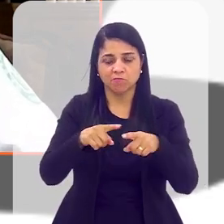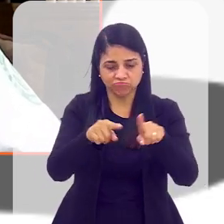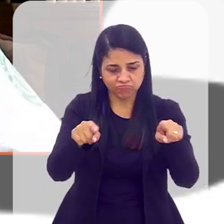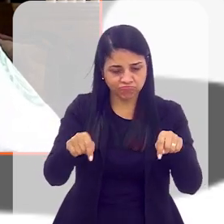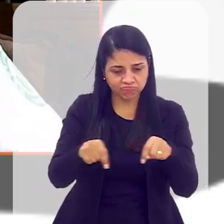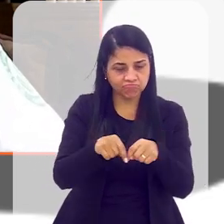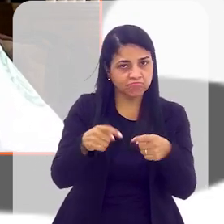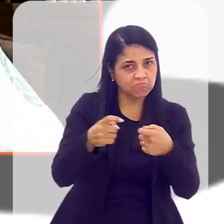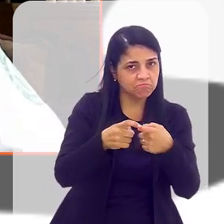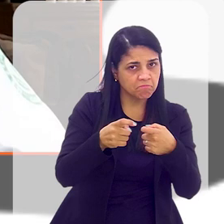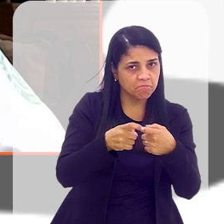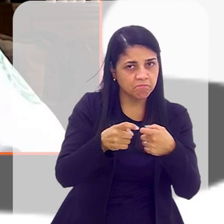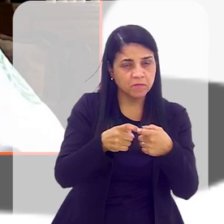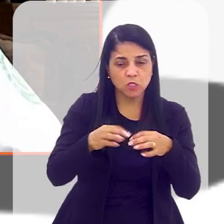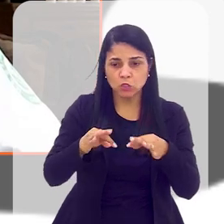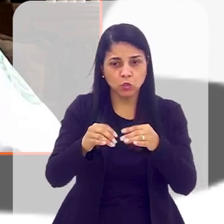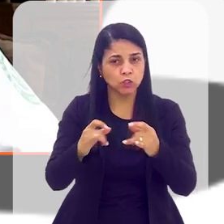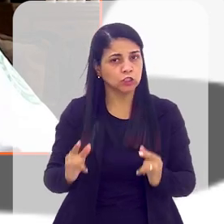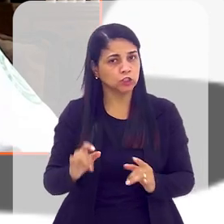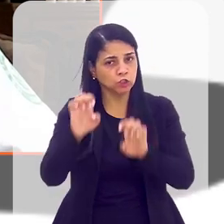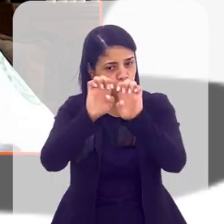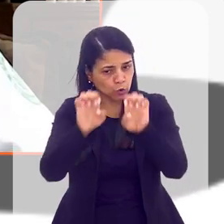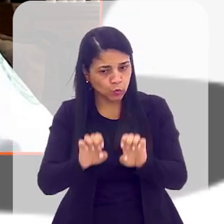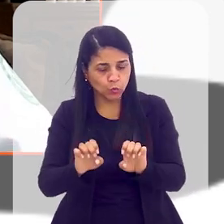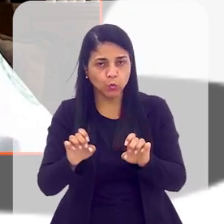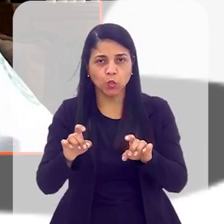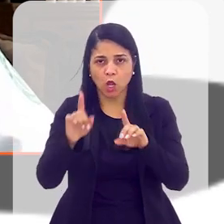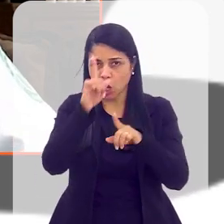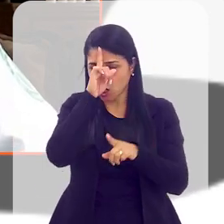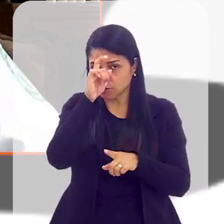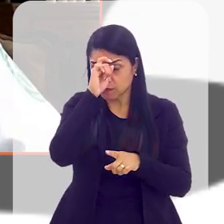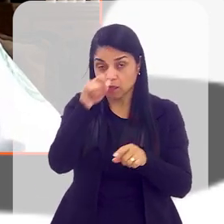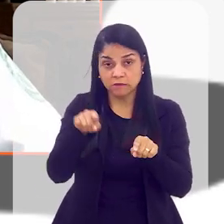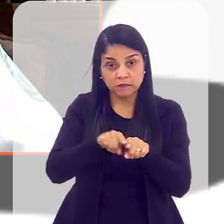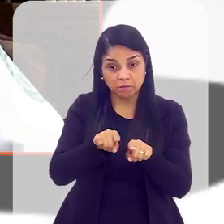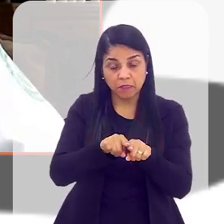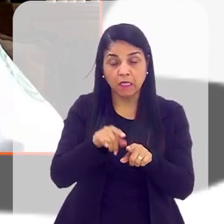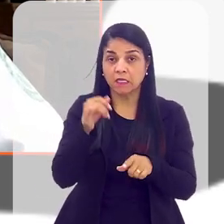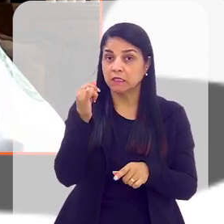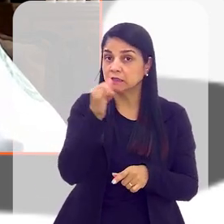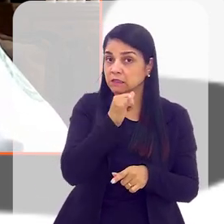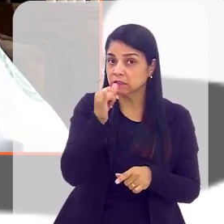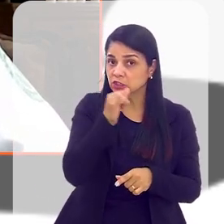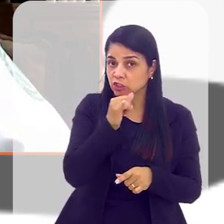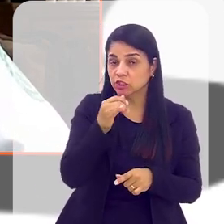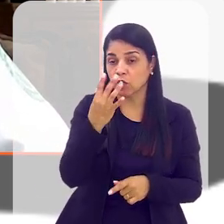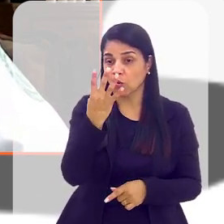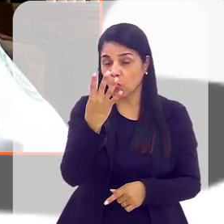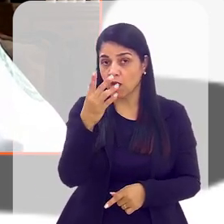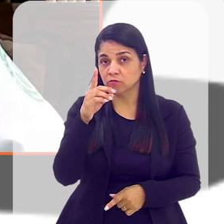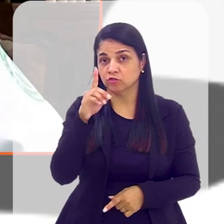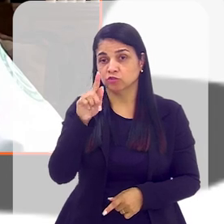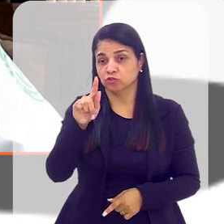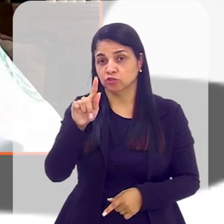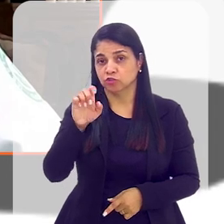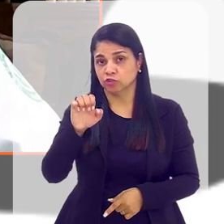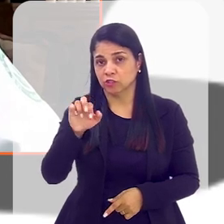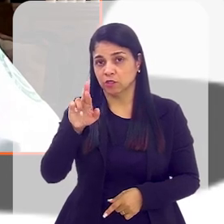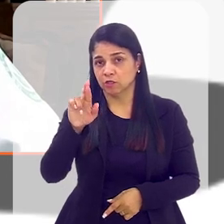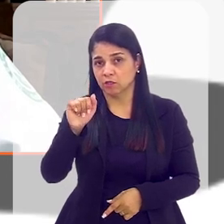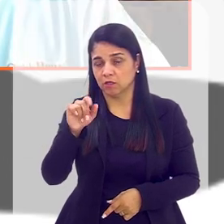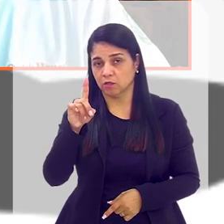consultores médicos, é toda a estrutura do hospital. Nós já fizemos uma estação de geração de energia, tem quatro geradores diesel,